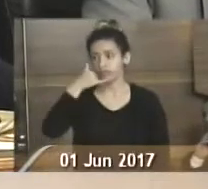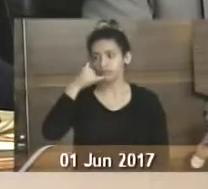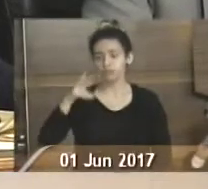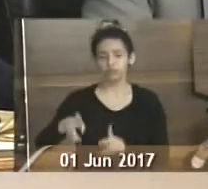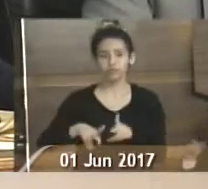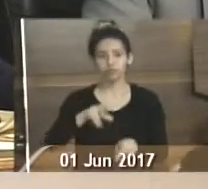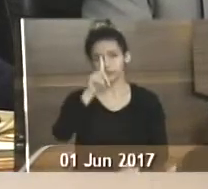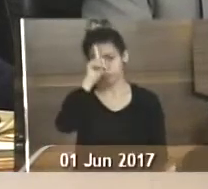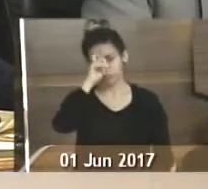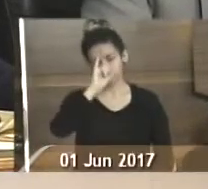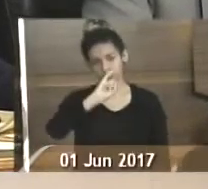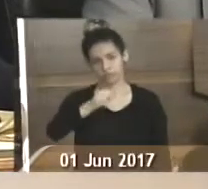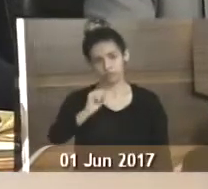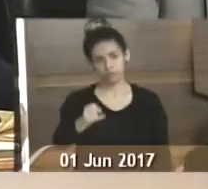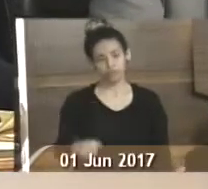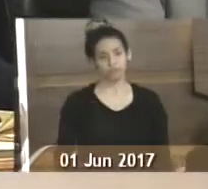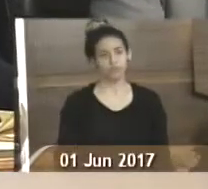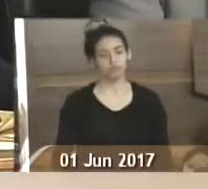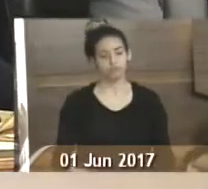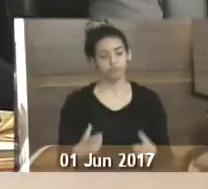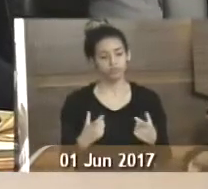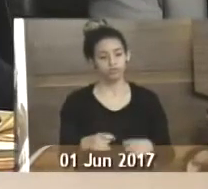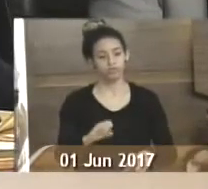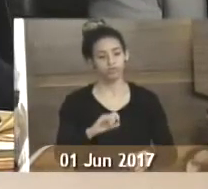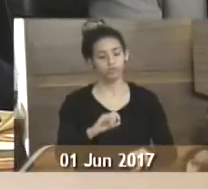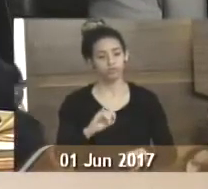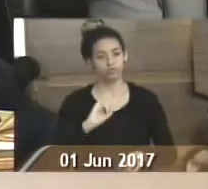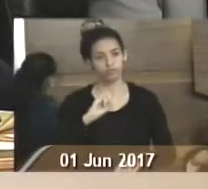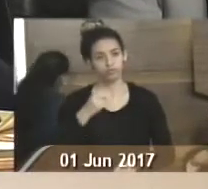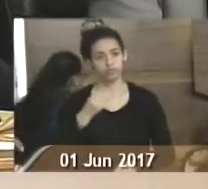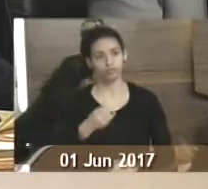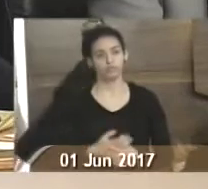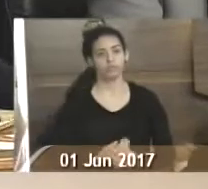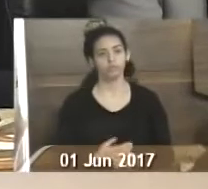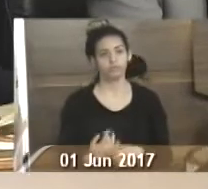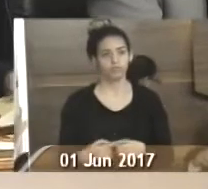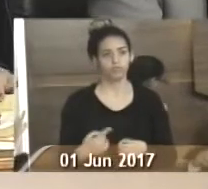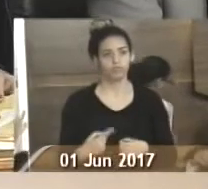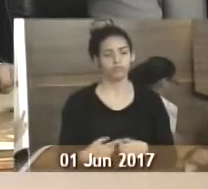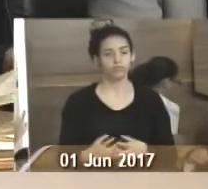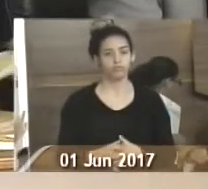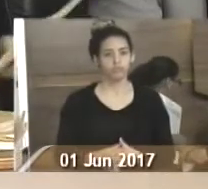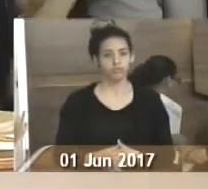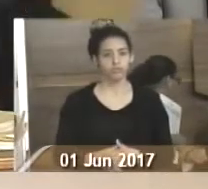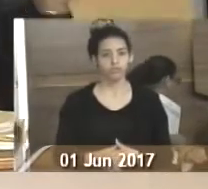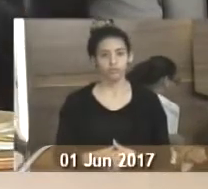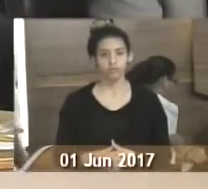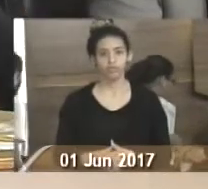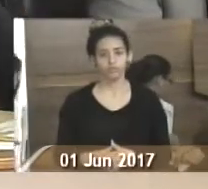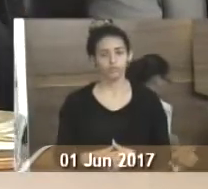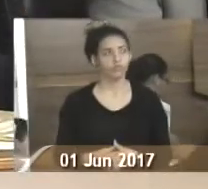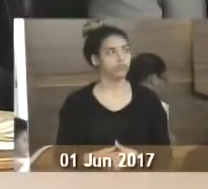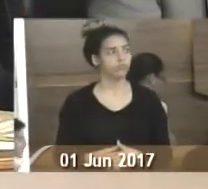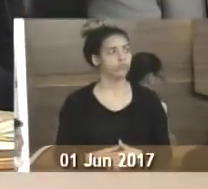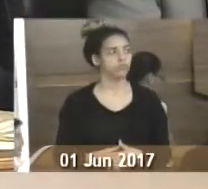no Hospital Geral da Japoíba, HGJ, localizado na Rua Japoranga, número 1700, Japoíba.